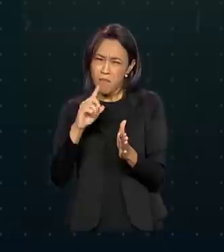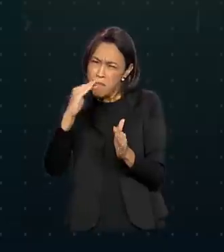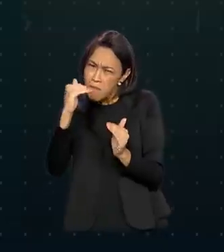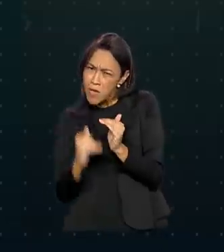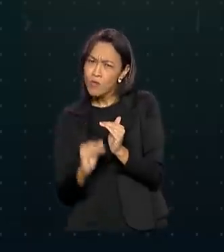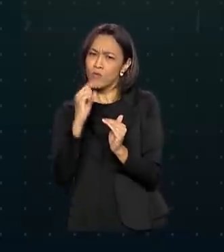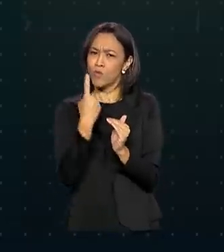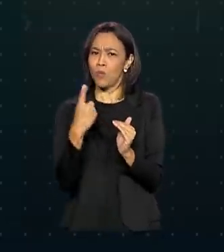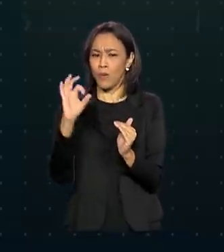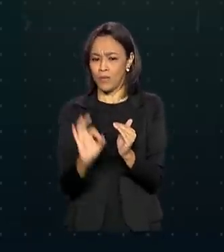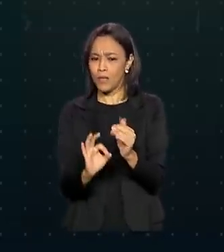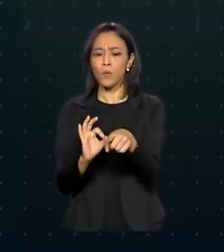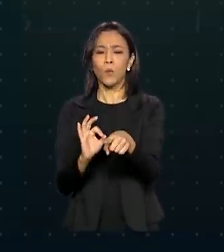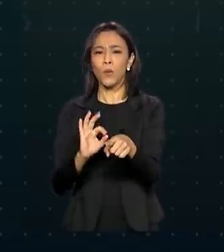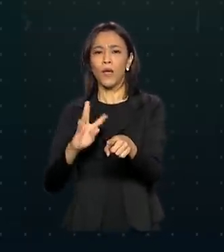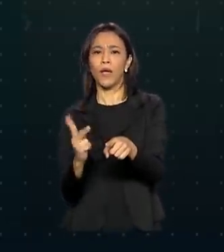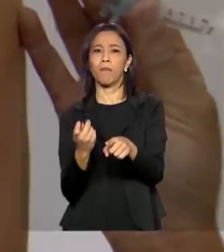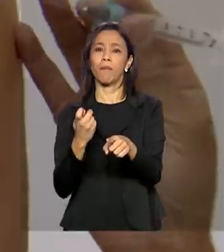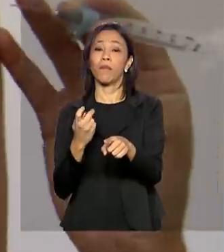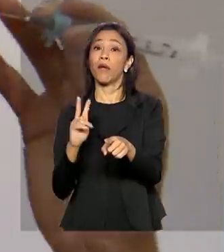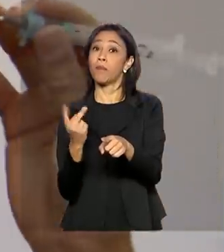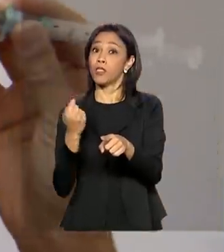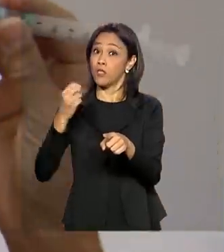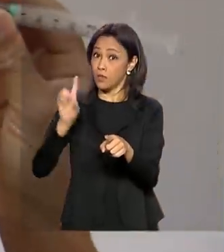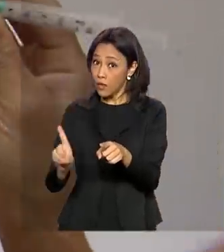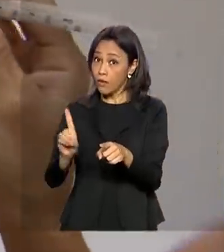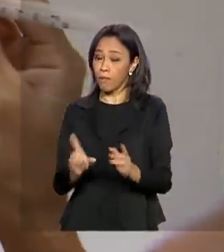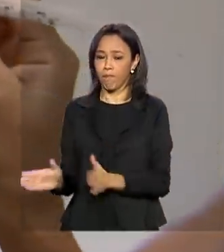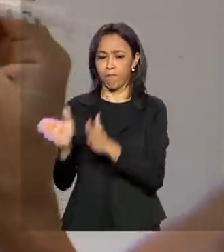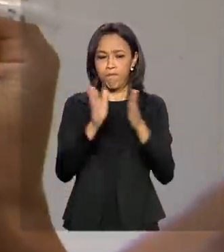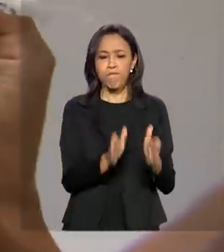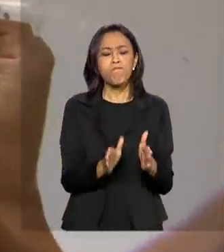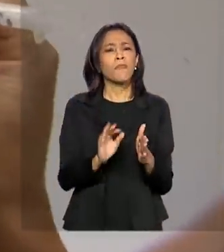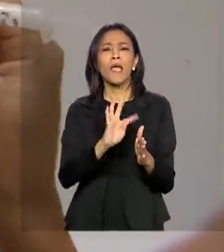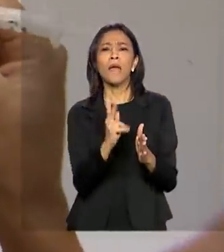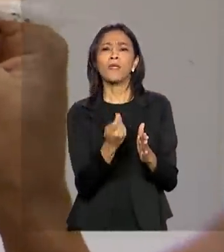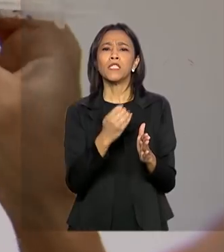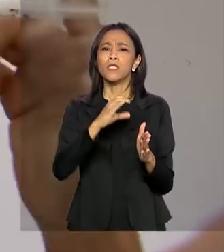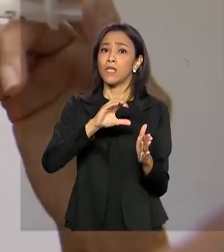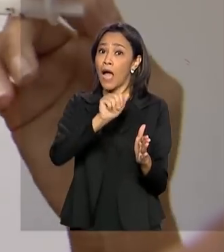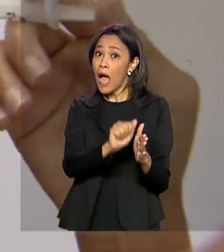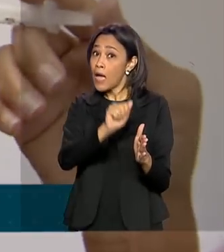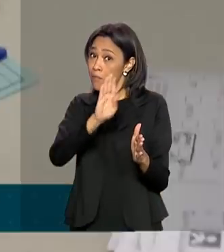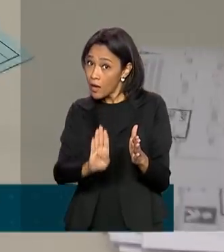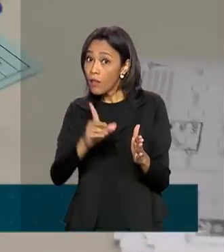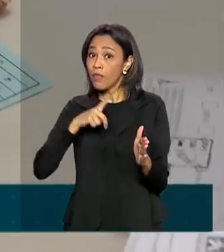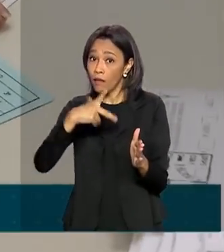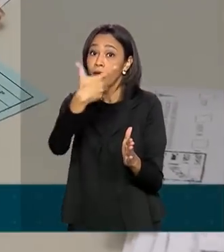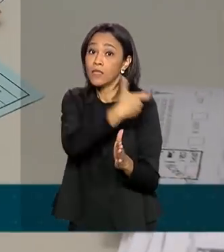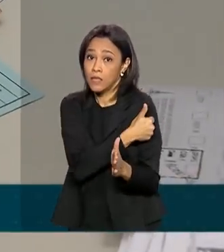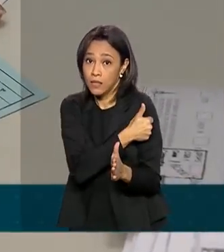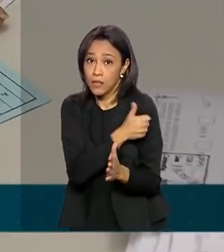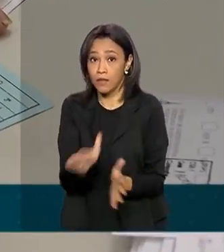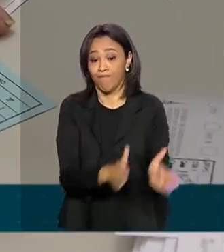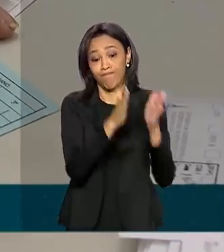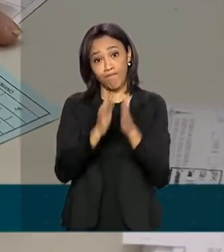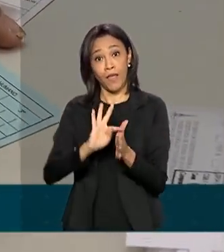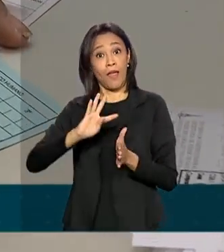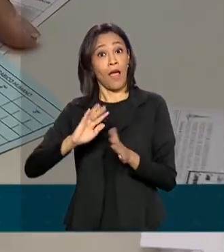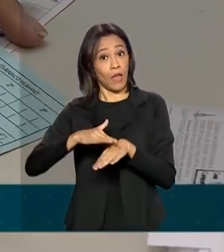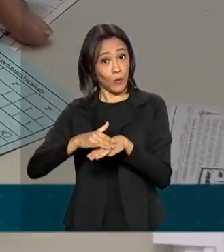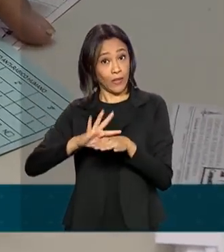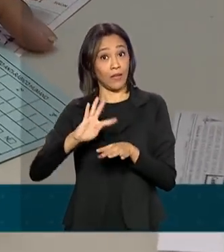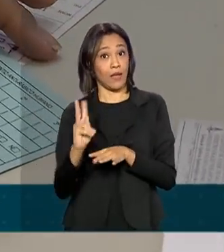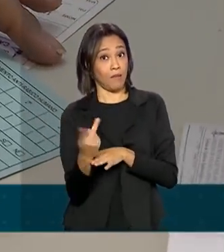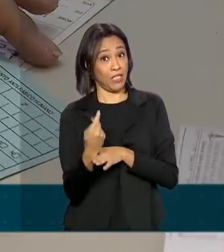dos casos se referem à hepatite D. No caso das hepatites tipo A e B, a vacina. Mas para a hepatite C, que está